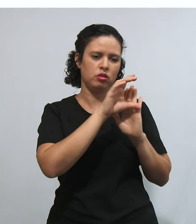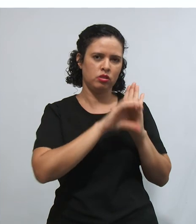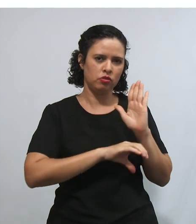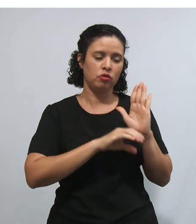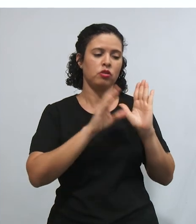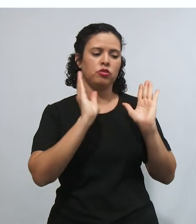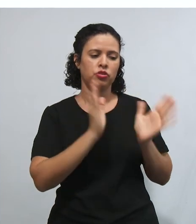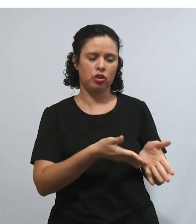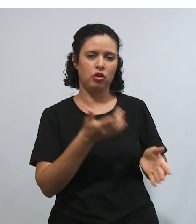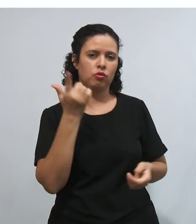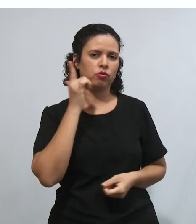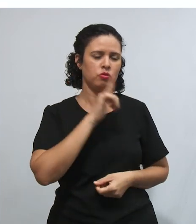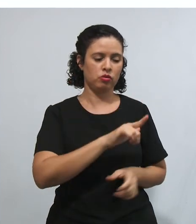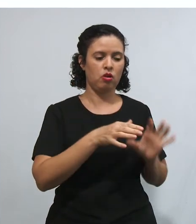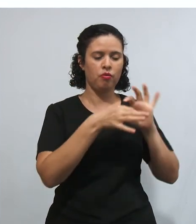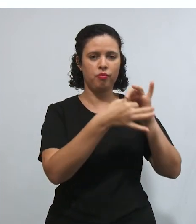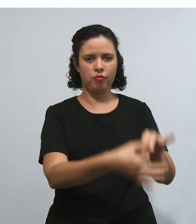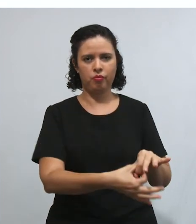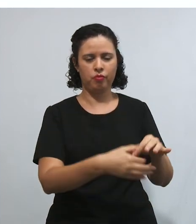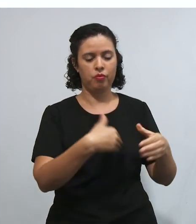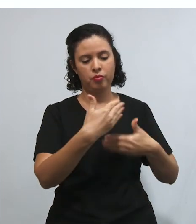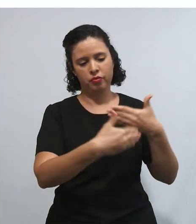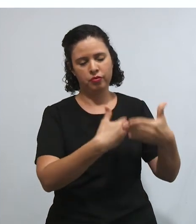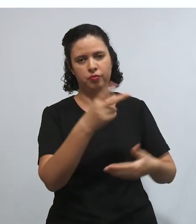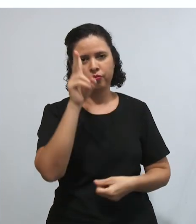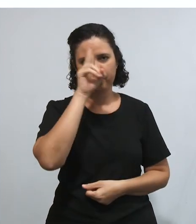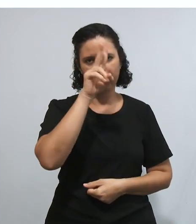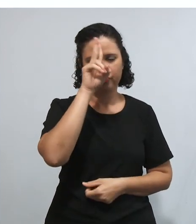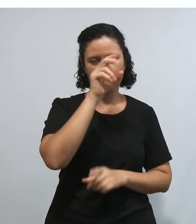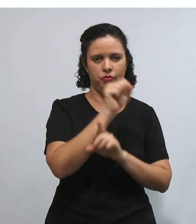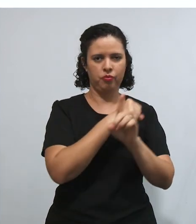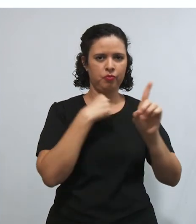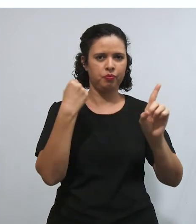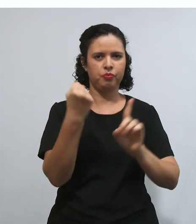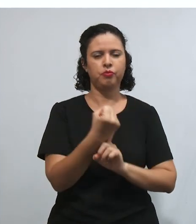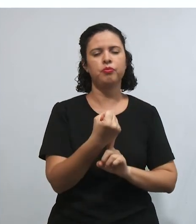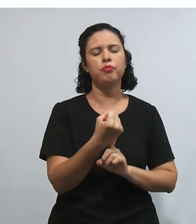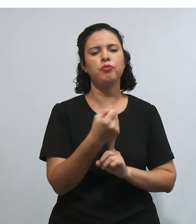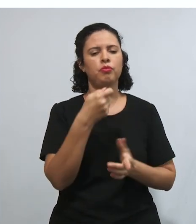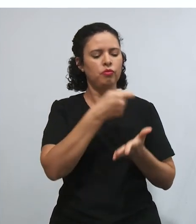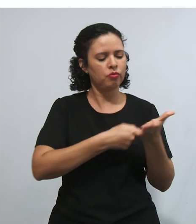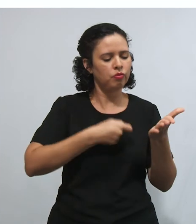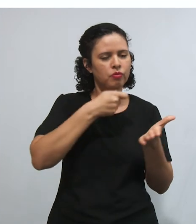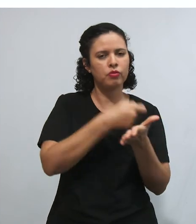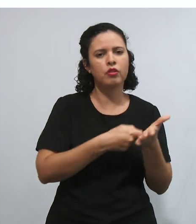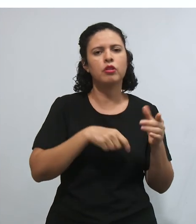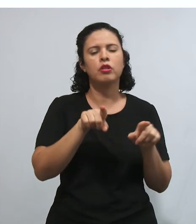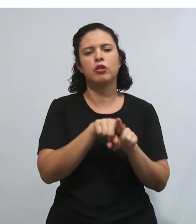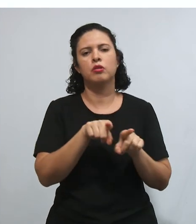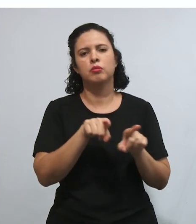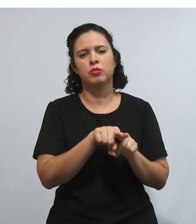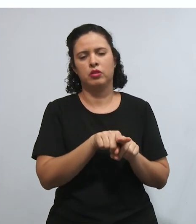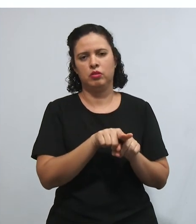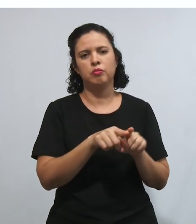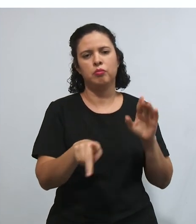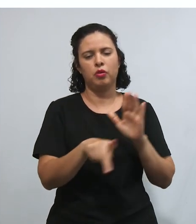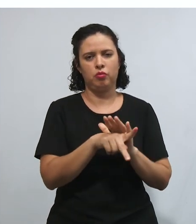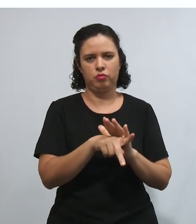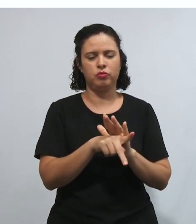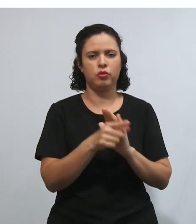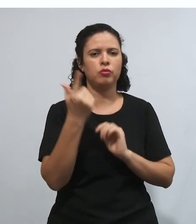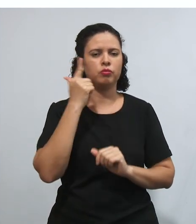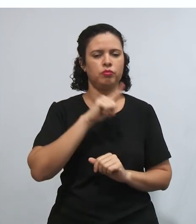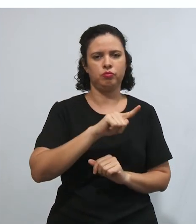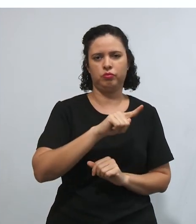contexto de uma evolução histórica, social e foram conquistadas aí pela humanidade.